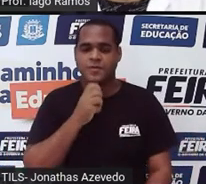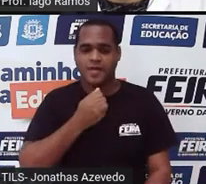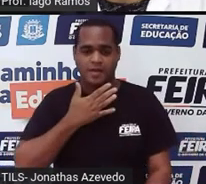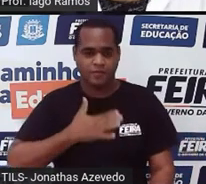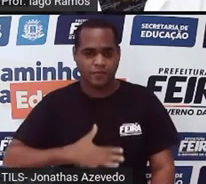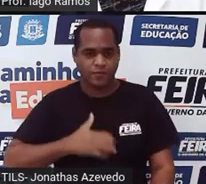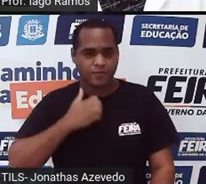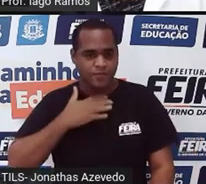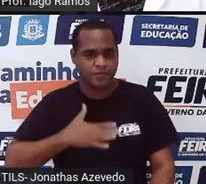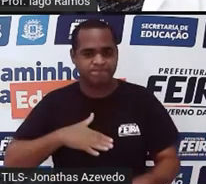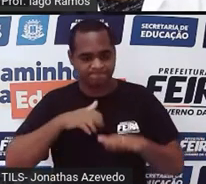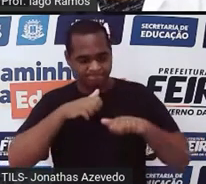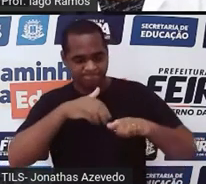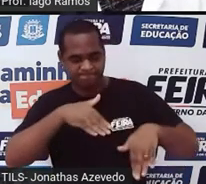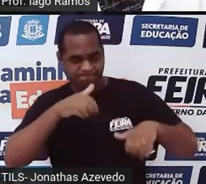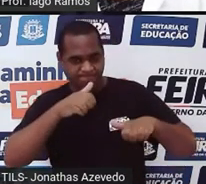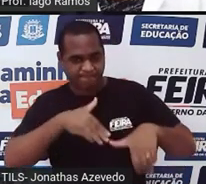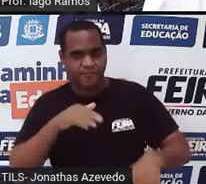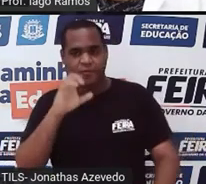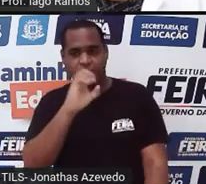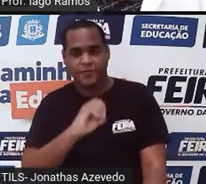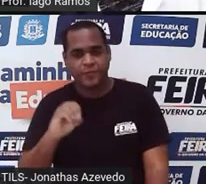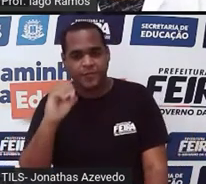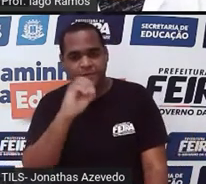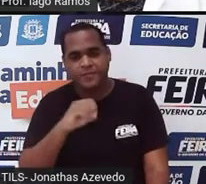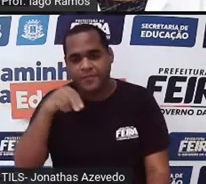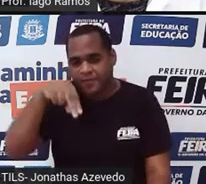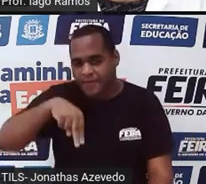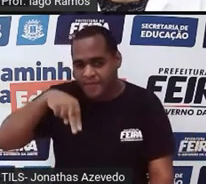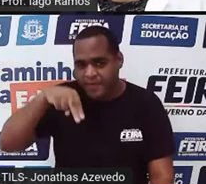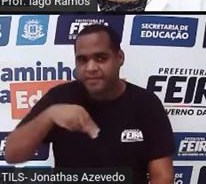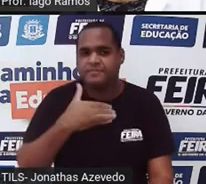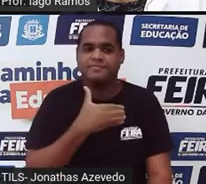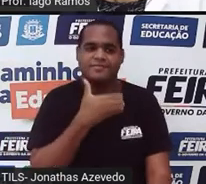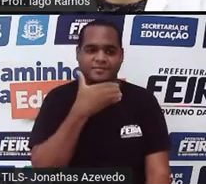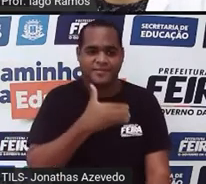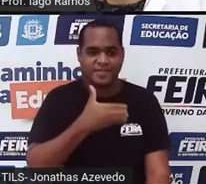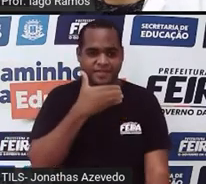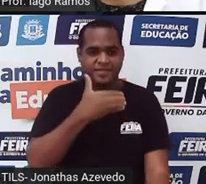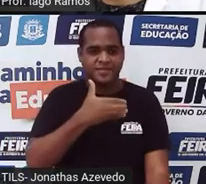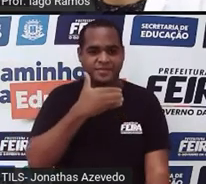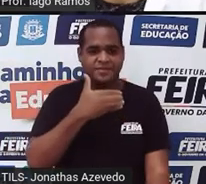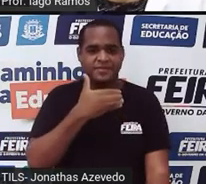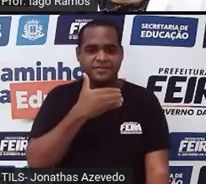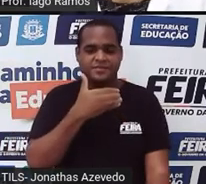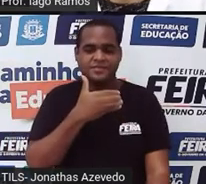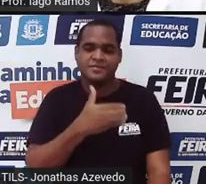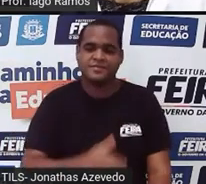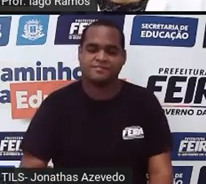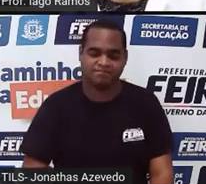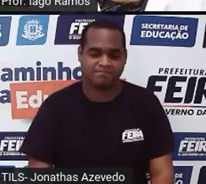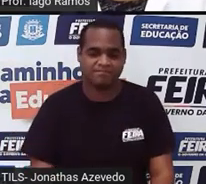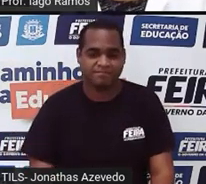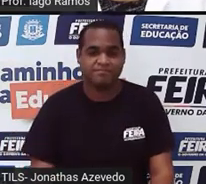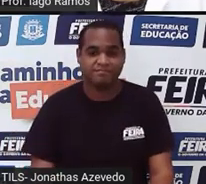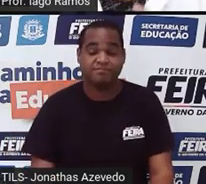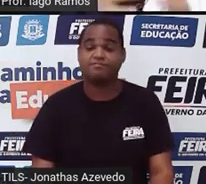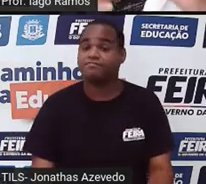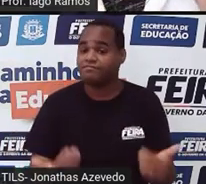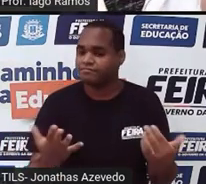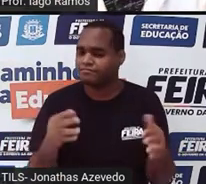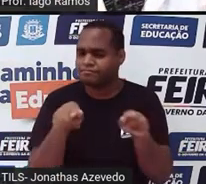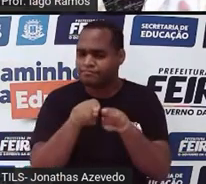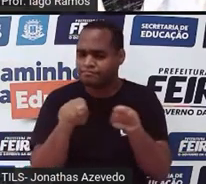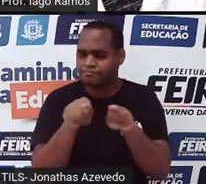agosto, setembro, outubro, novembro e dezembro. Tá bom? Então também